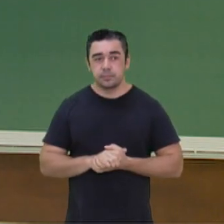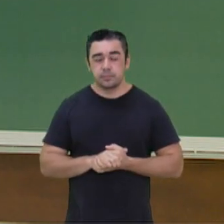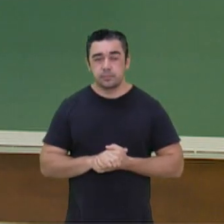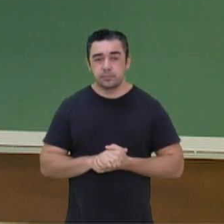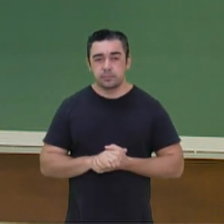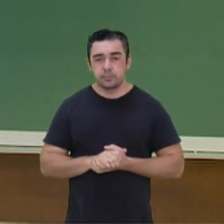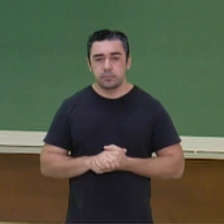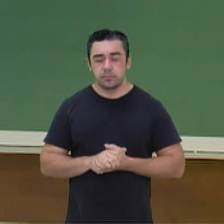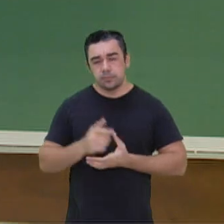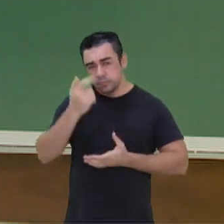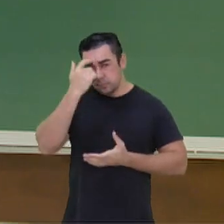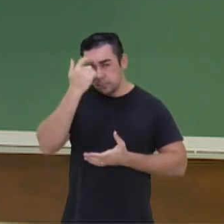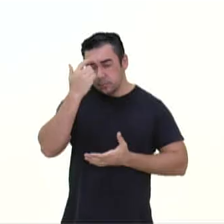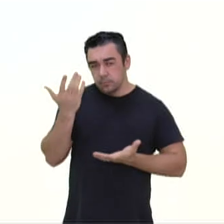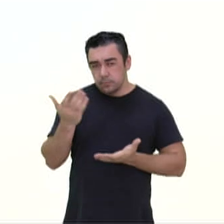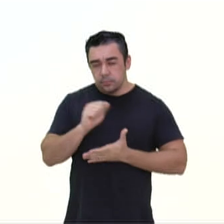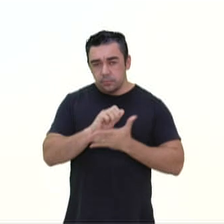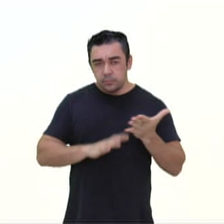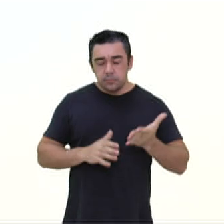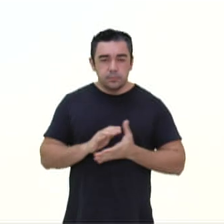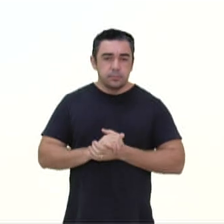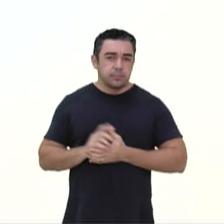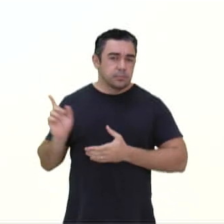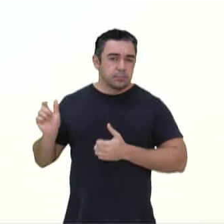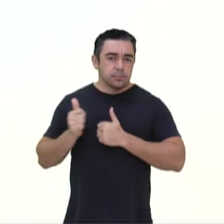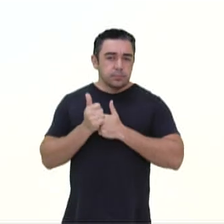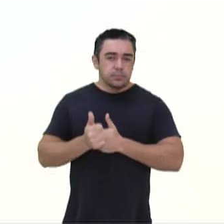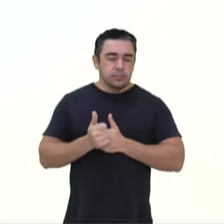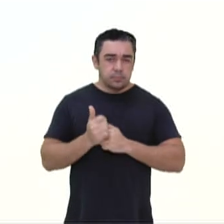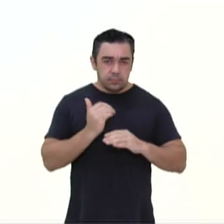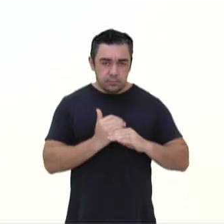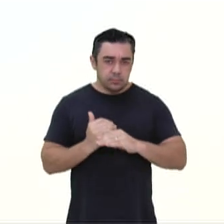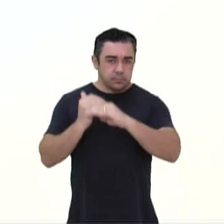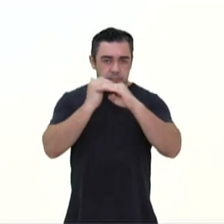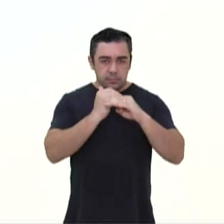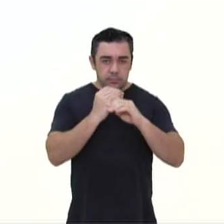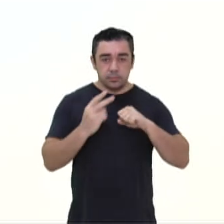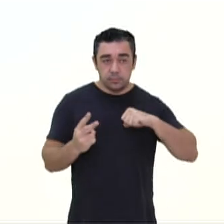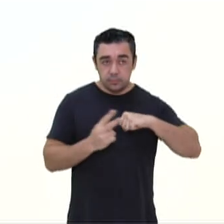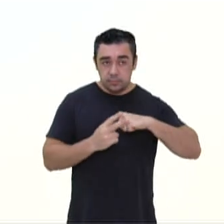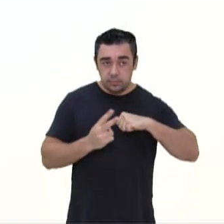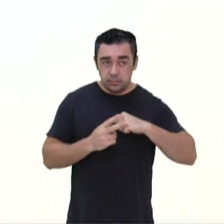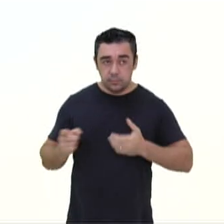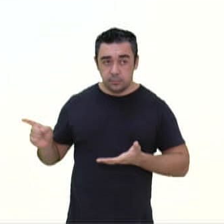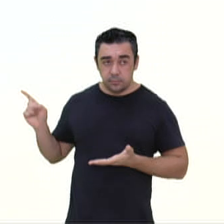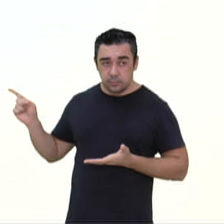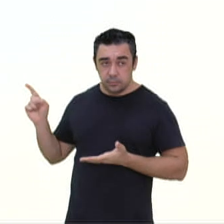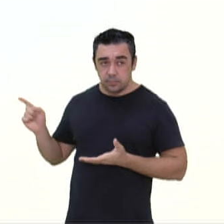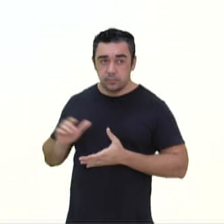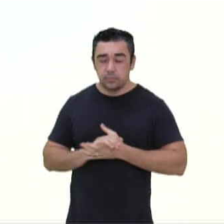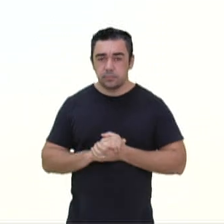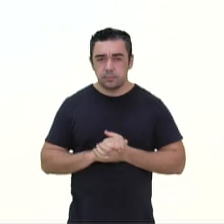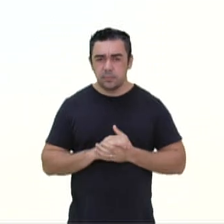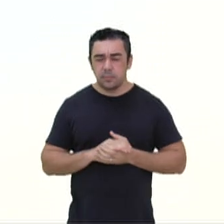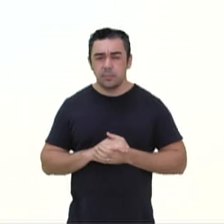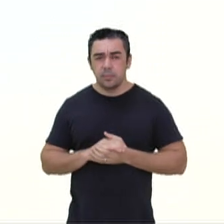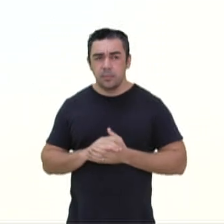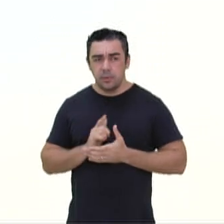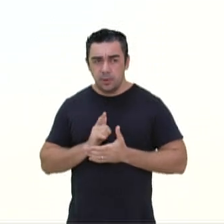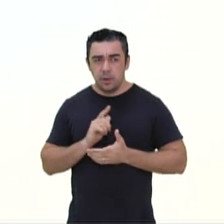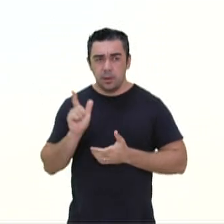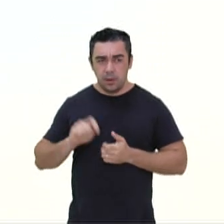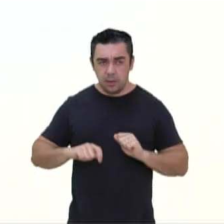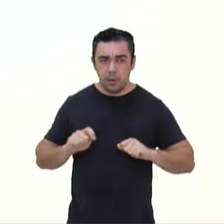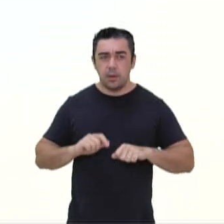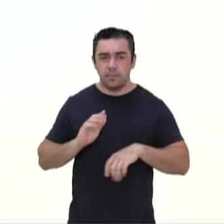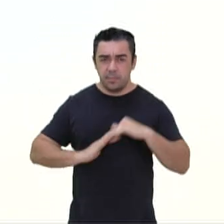Vamos lá pensar mais um pouquinho? De acordo com a norma culta, o verbo destacado no trecho, até mesmo para colocar em